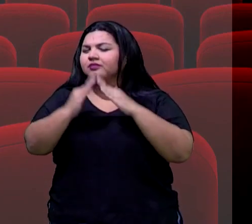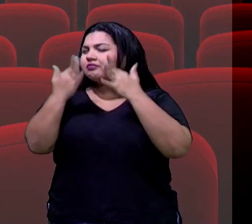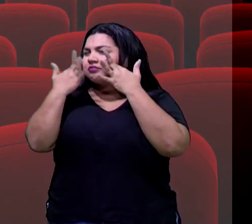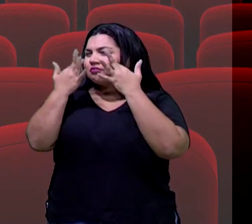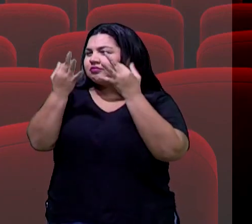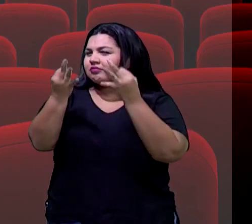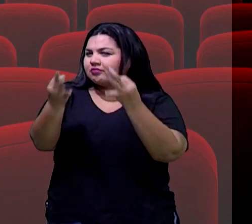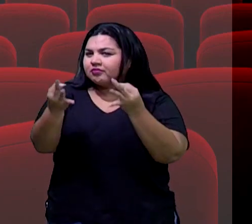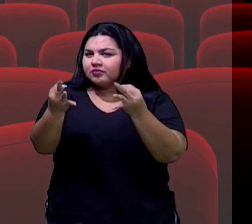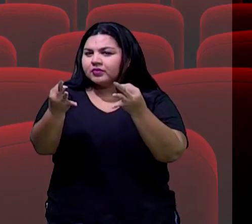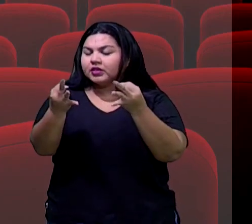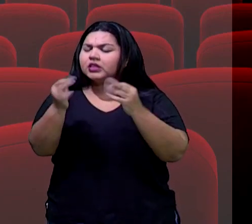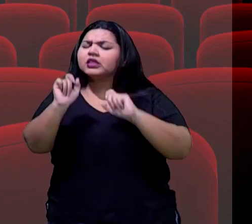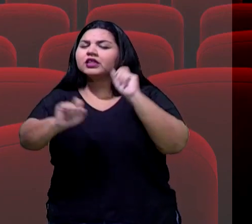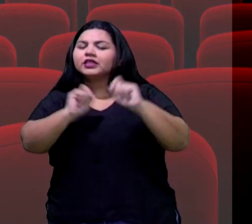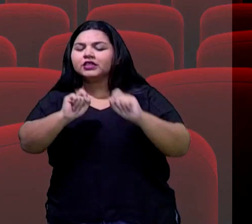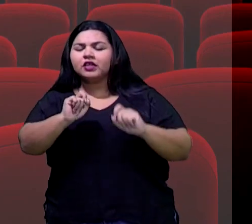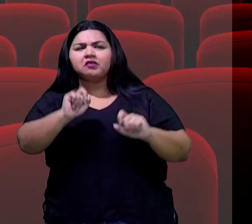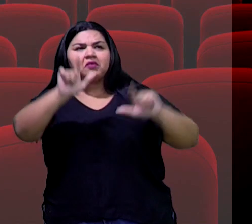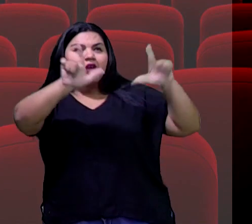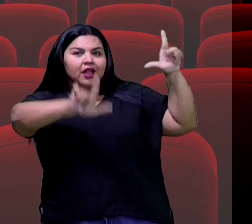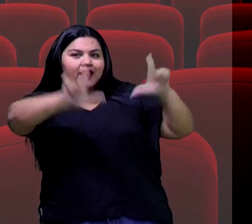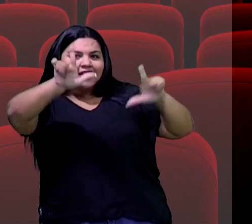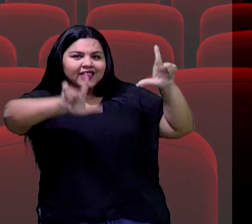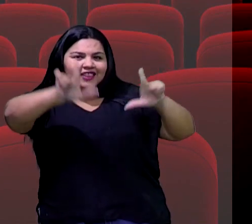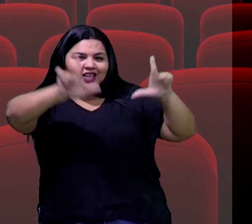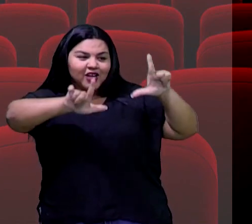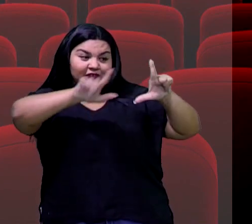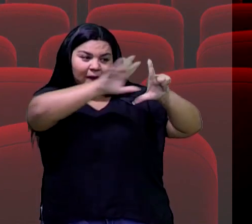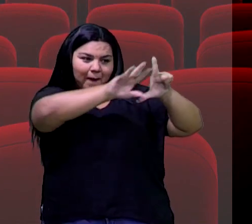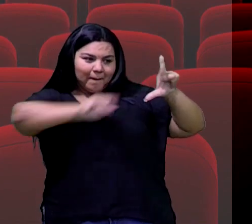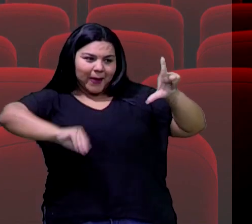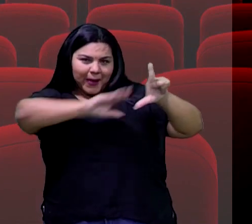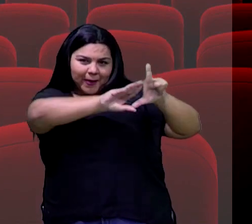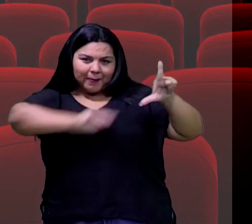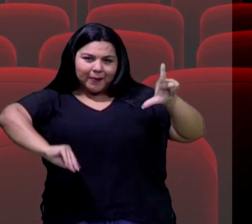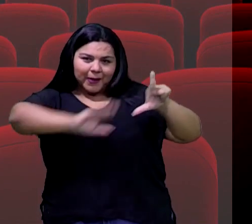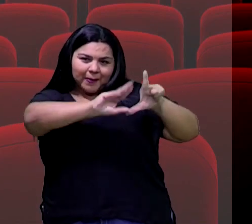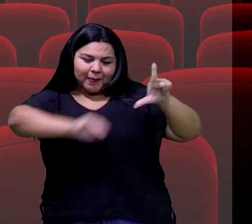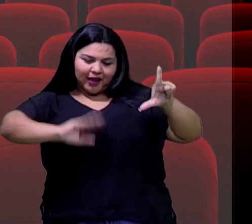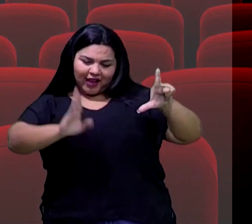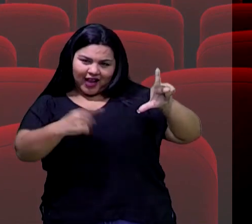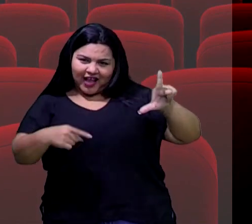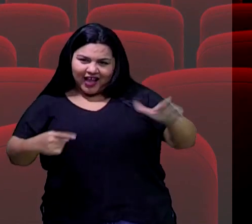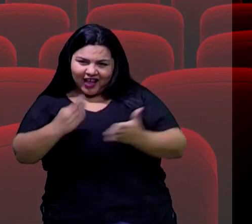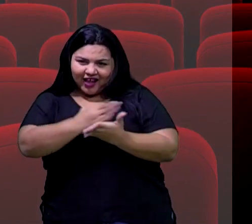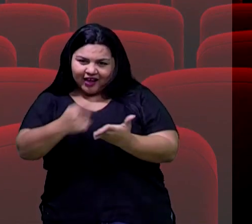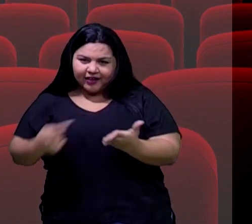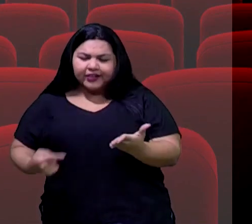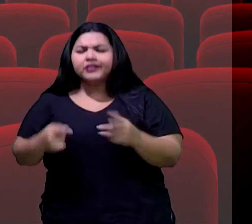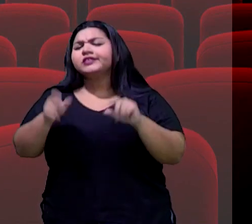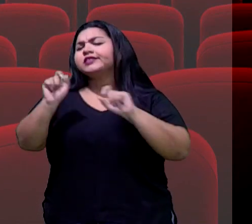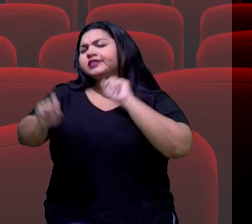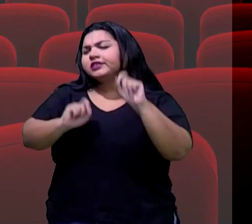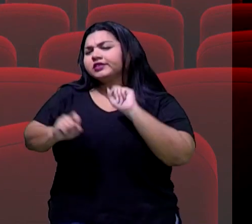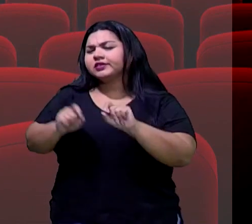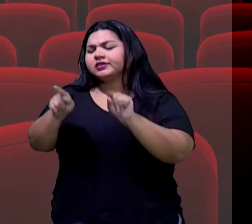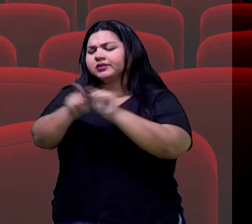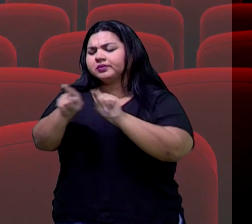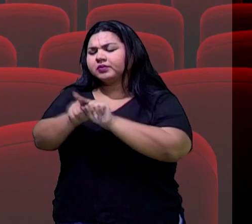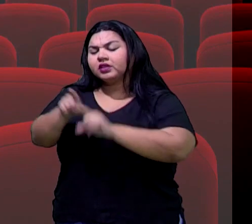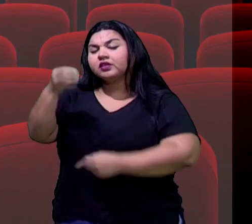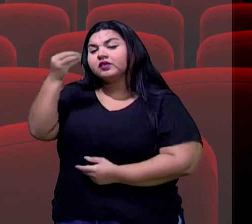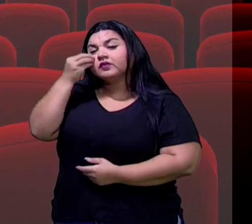prestem bastante atenção. Quem estiver assistindo pela TV, não é? Anotem tudo em seu caderno. Quem estiver assistindo também pelos outros